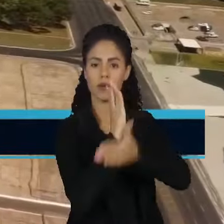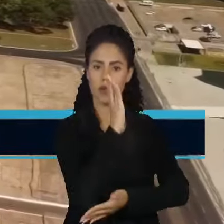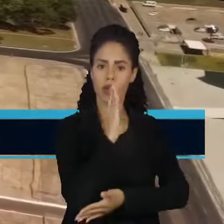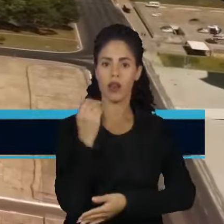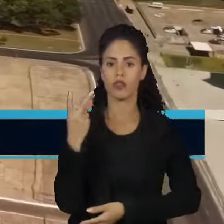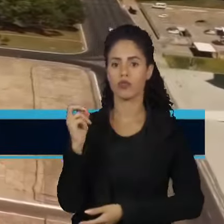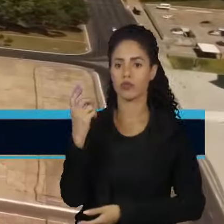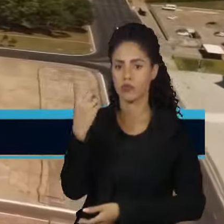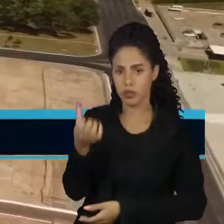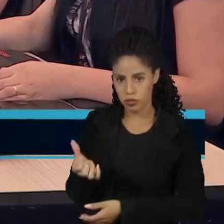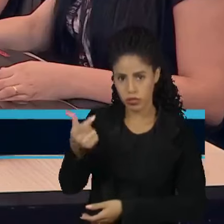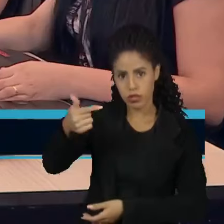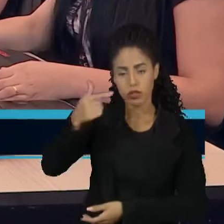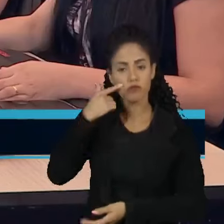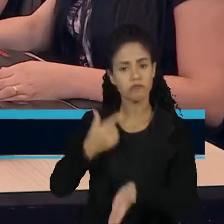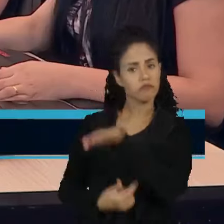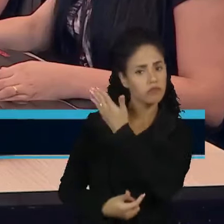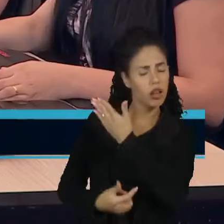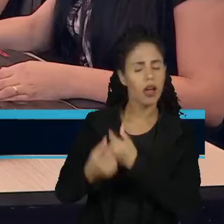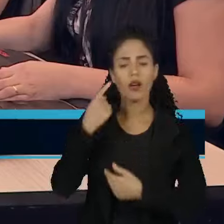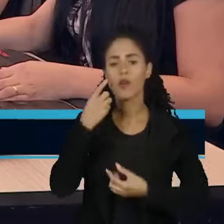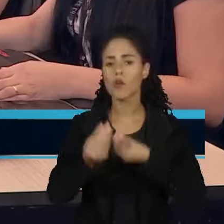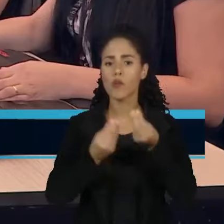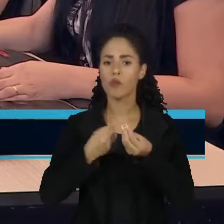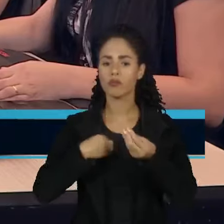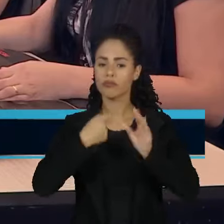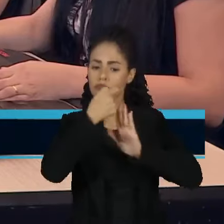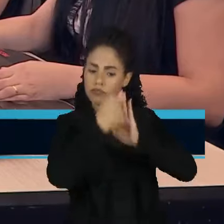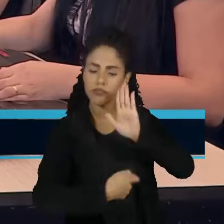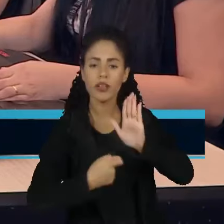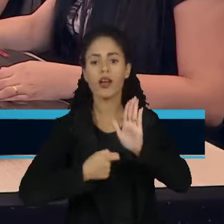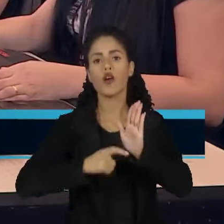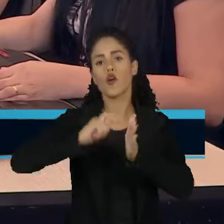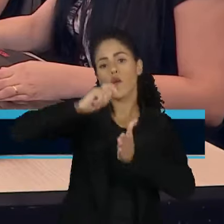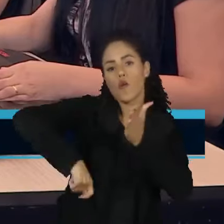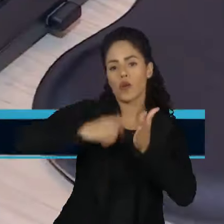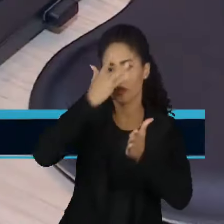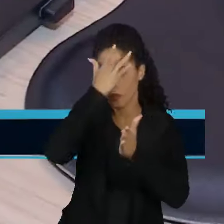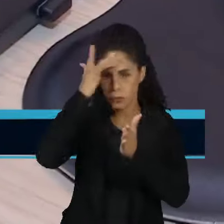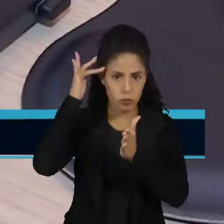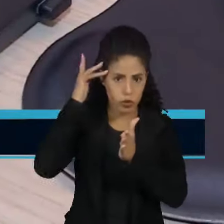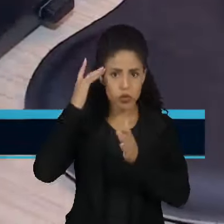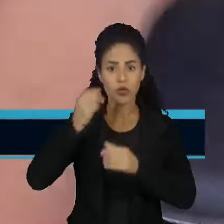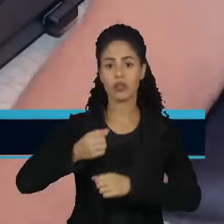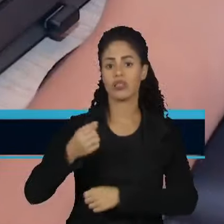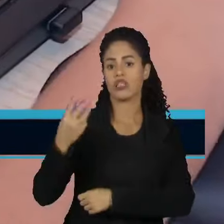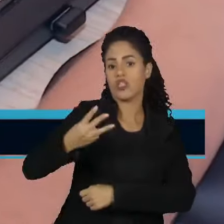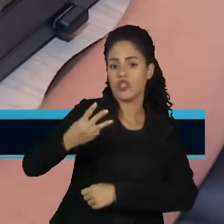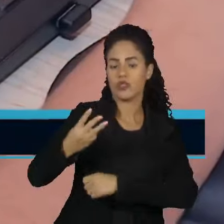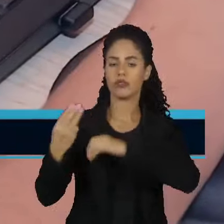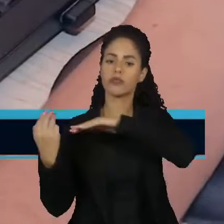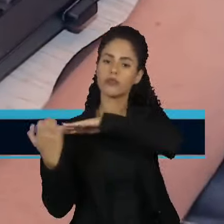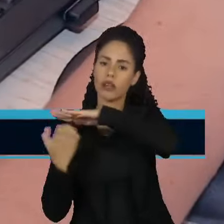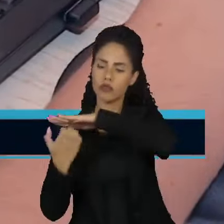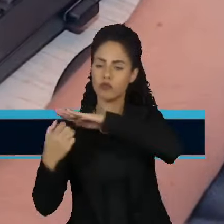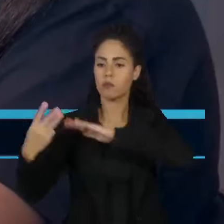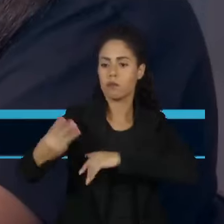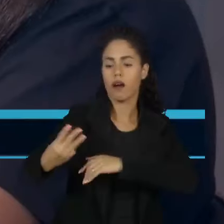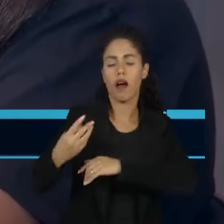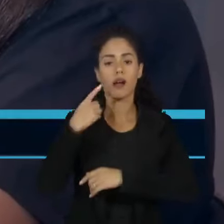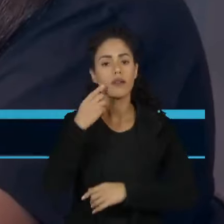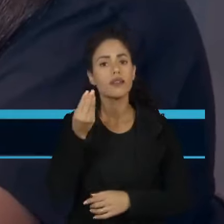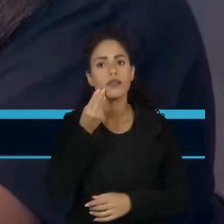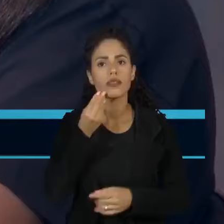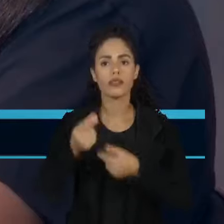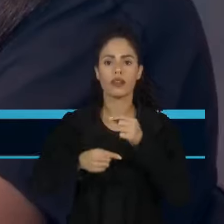em 2017. O trecho sobre a contratação de funcionários terceirizados, inclusive para exercer